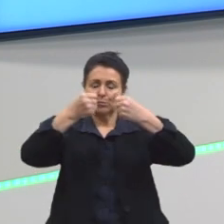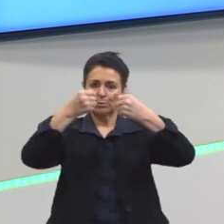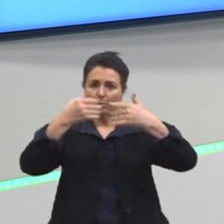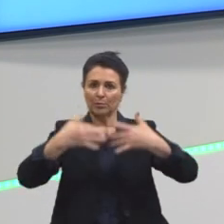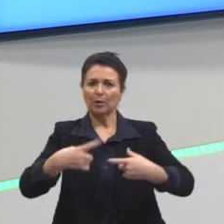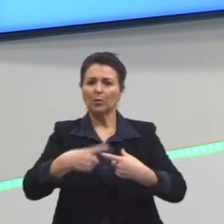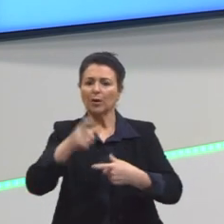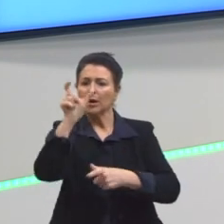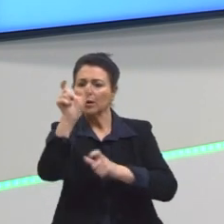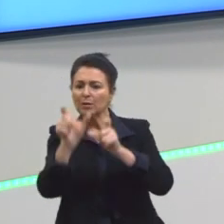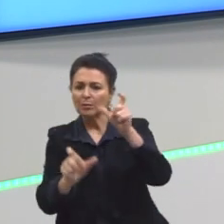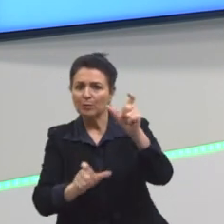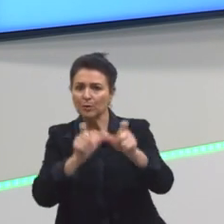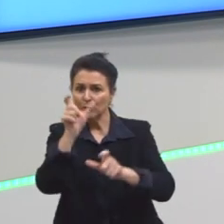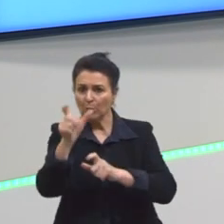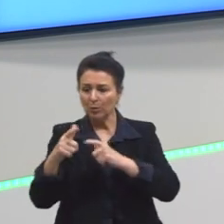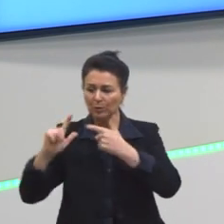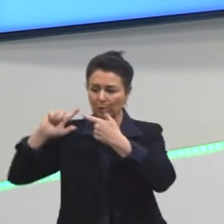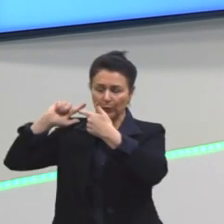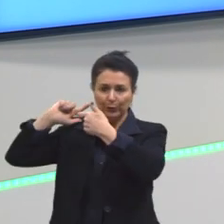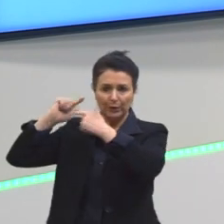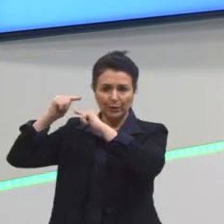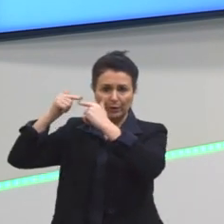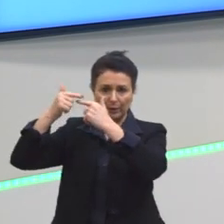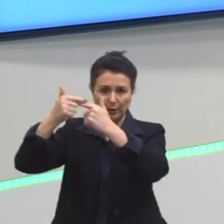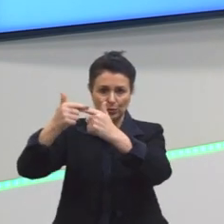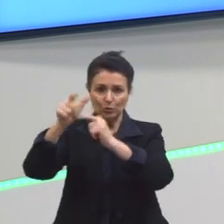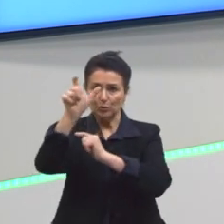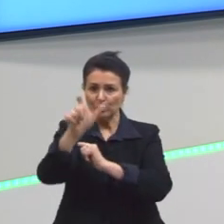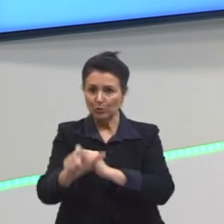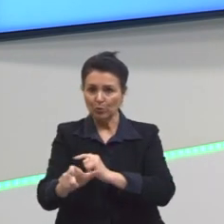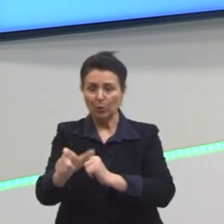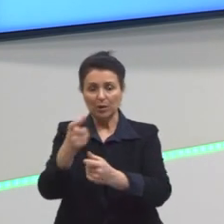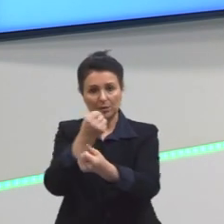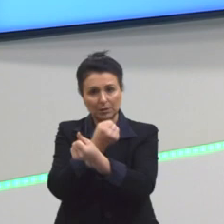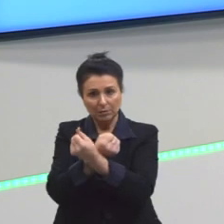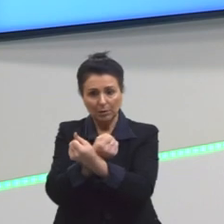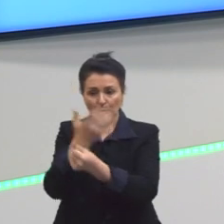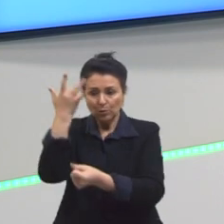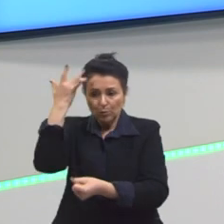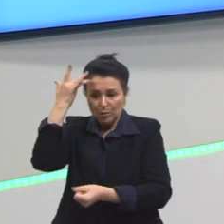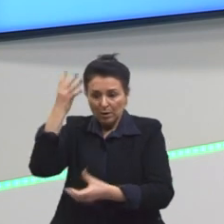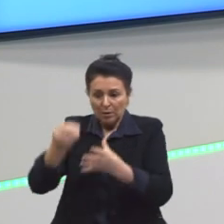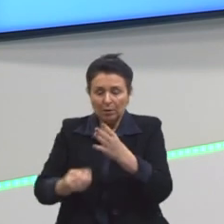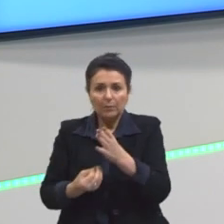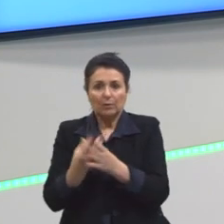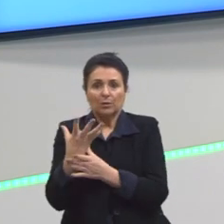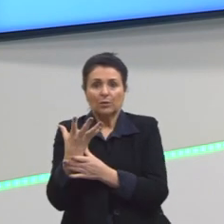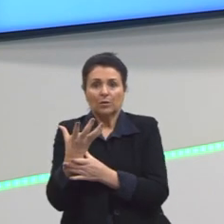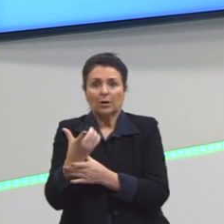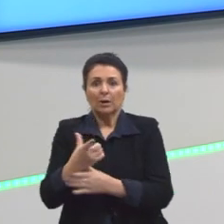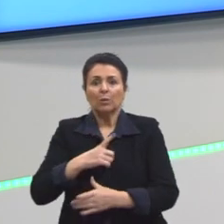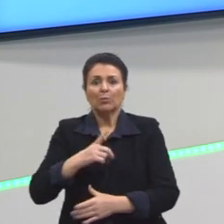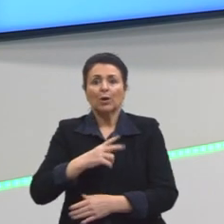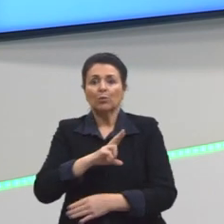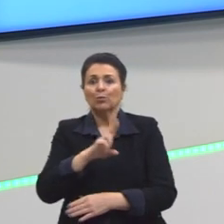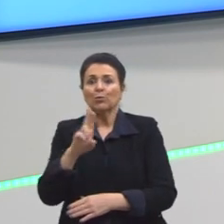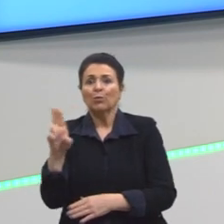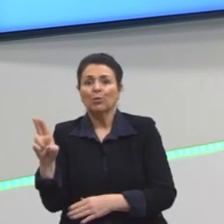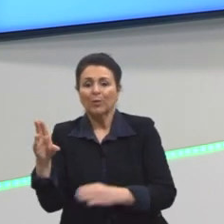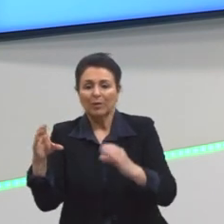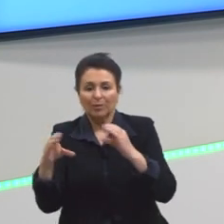que são descendentes de pessoas que foram escravizadas, não sabem a sua origem, não tem um sobrenome que